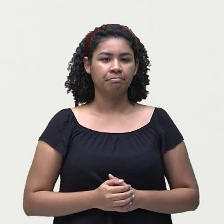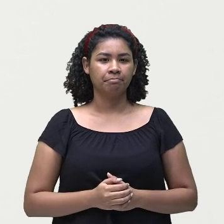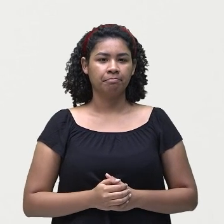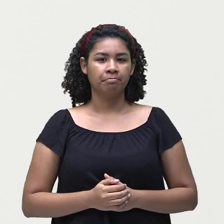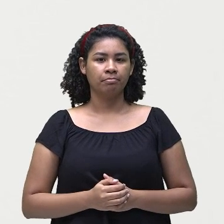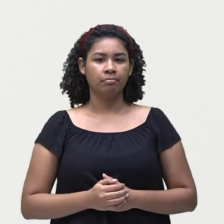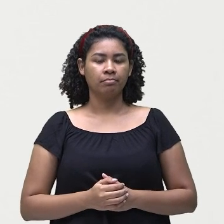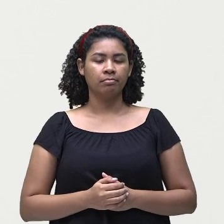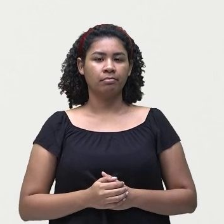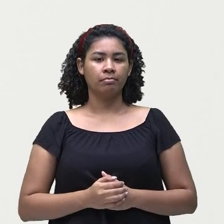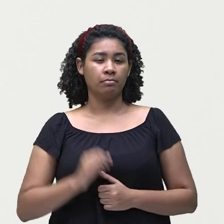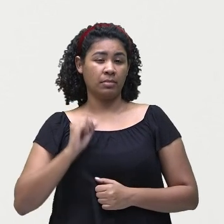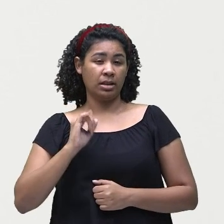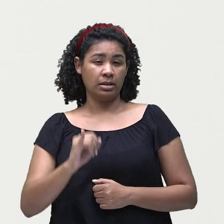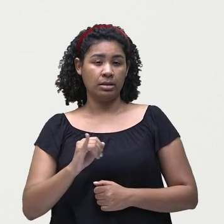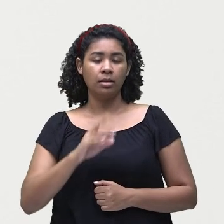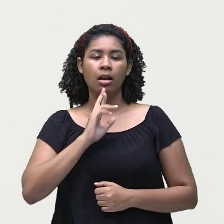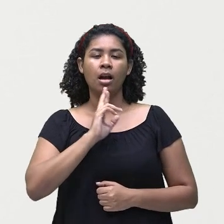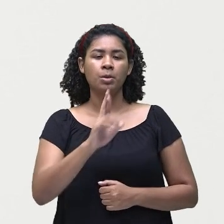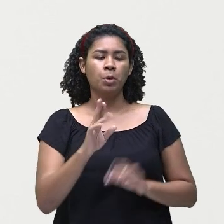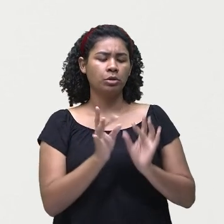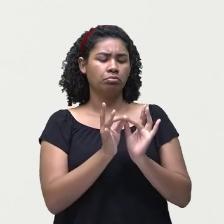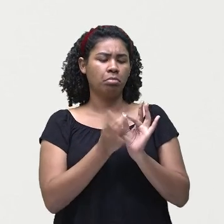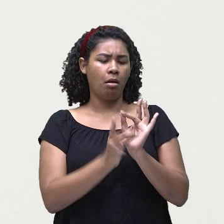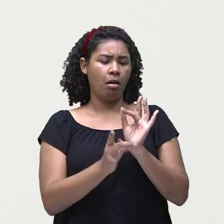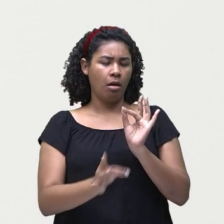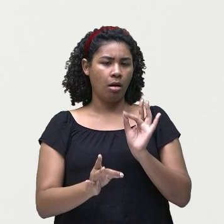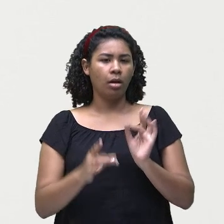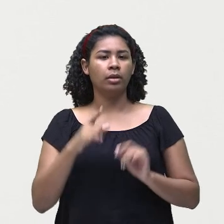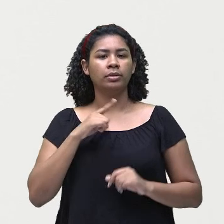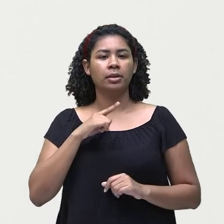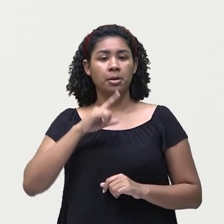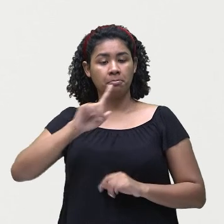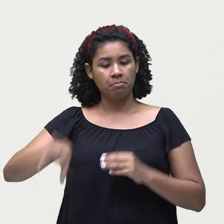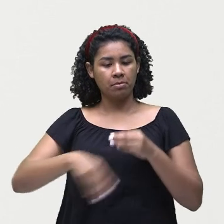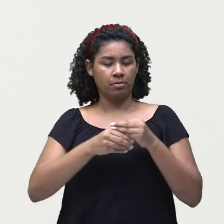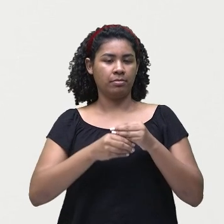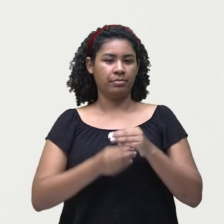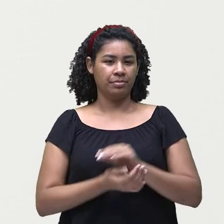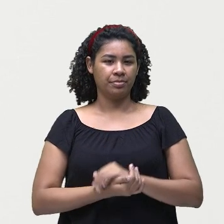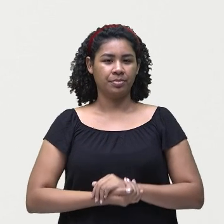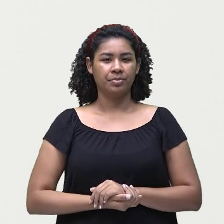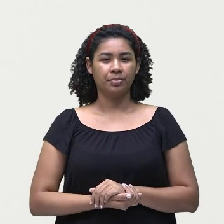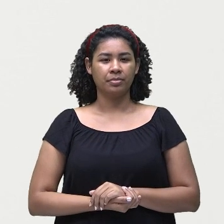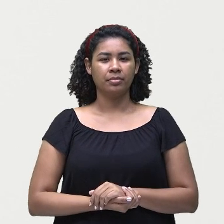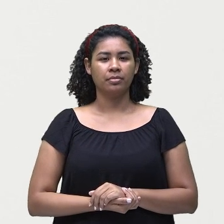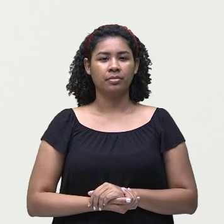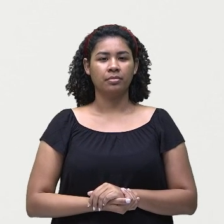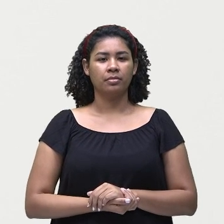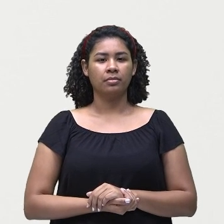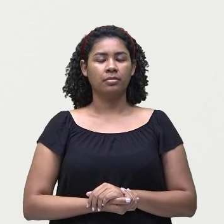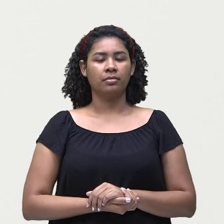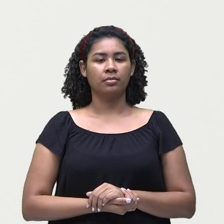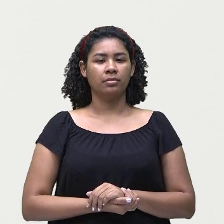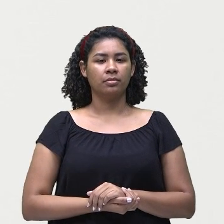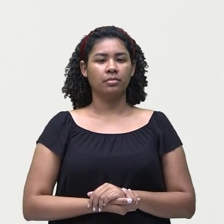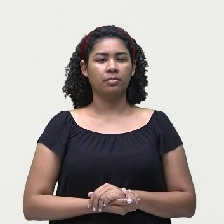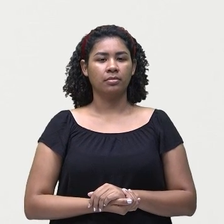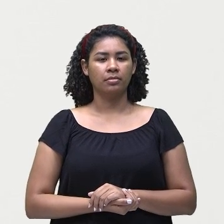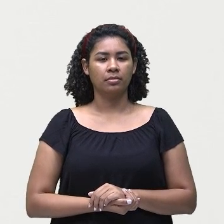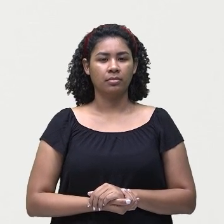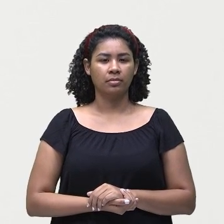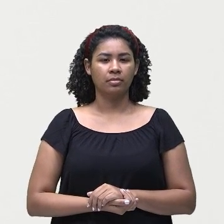uma resposta longa, ia ser no, they can't play cards.